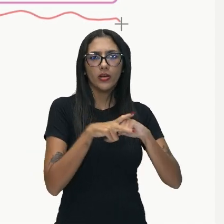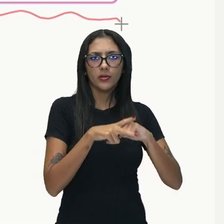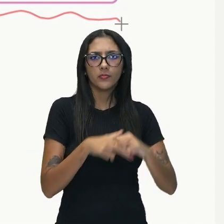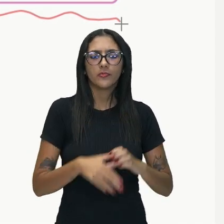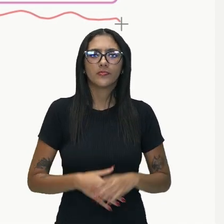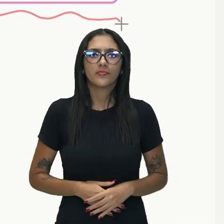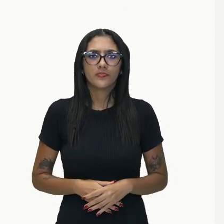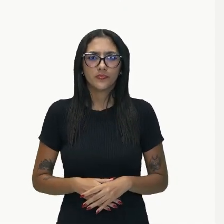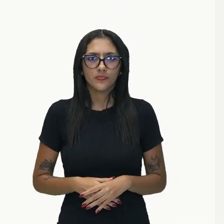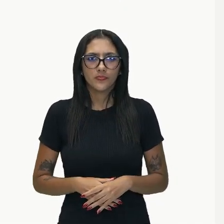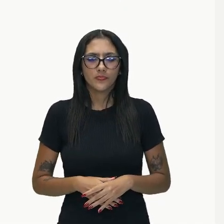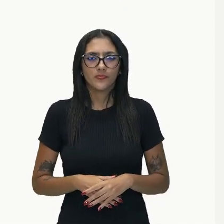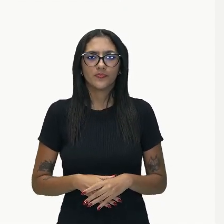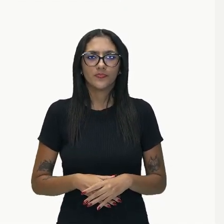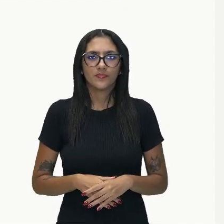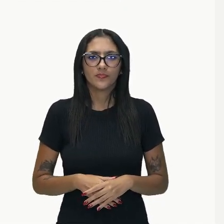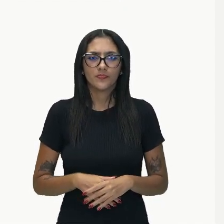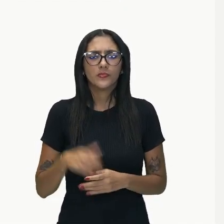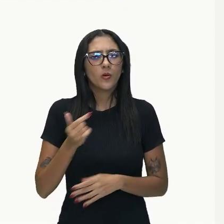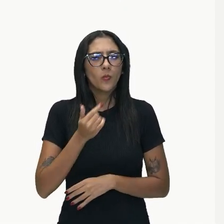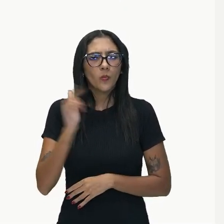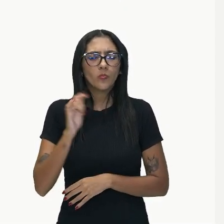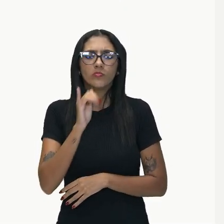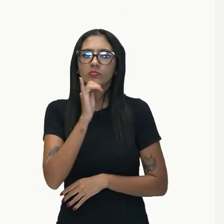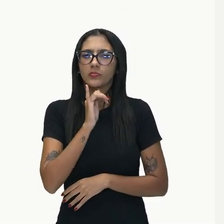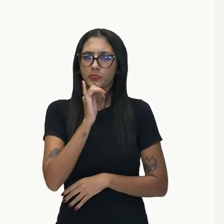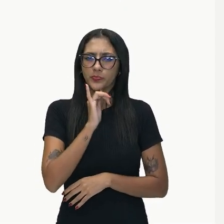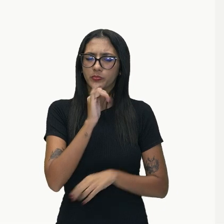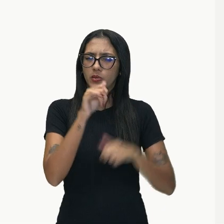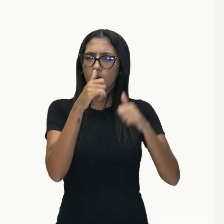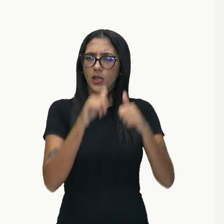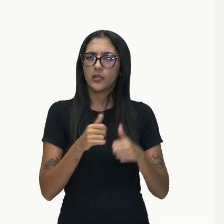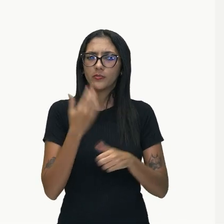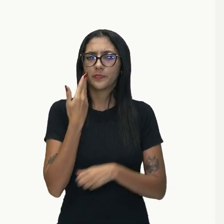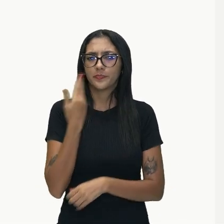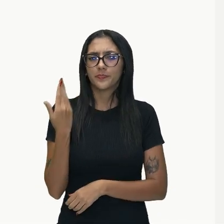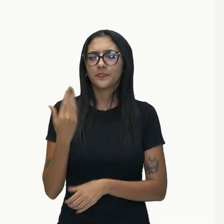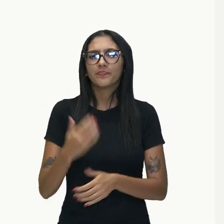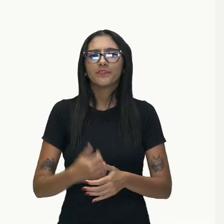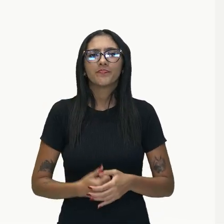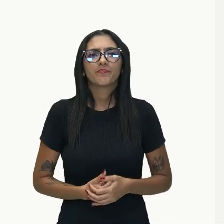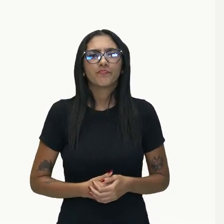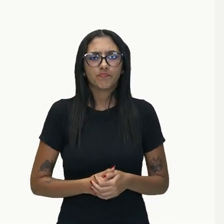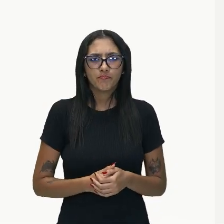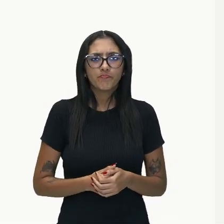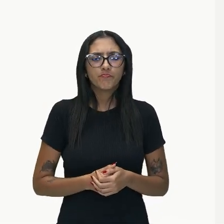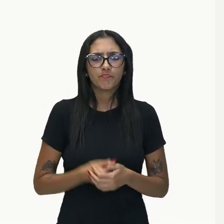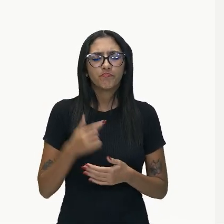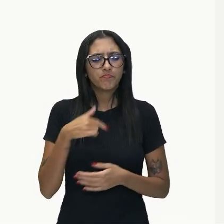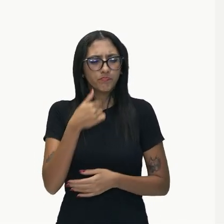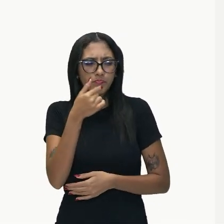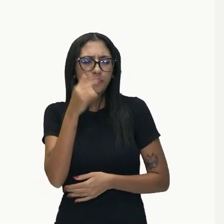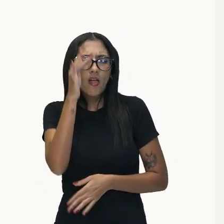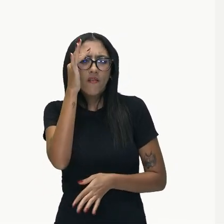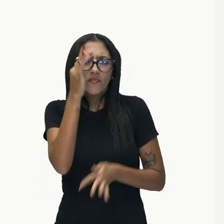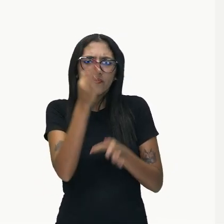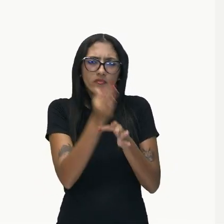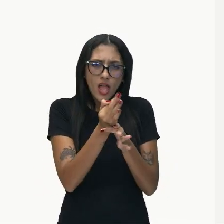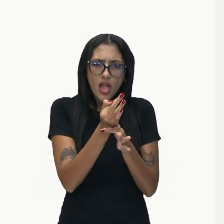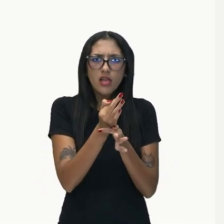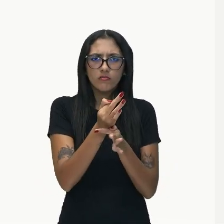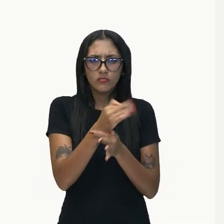Na sequência, mais alguns exemplos, analisem comigo. Temos fé de que a humanidade evoluirá. Olha só,